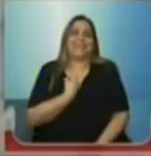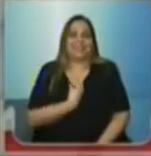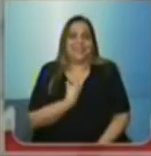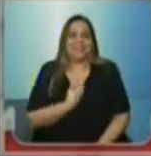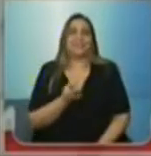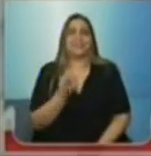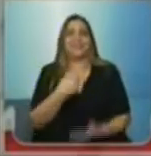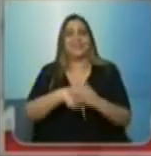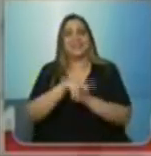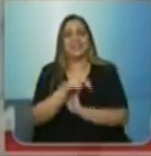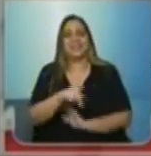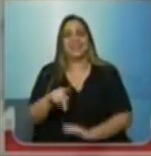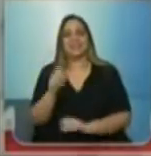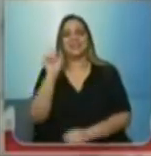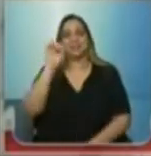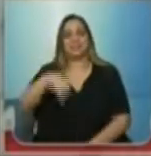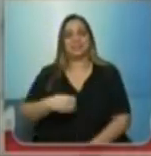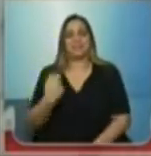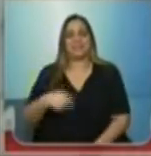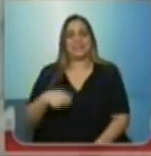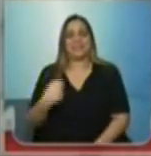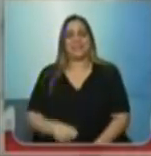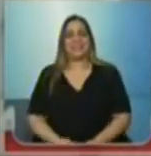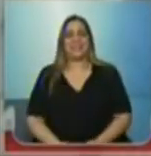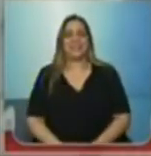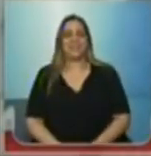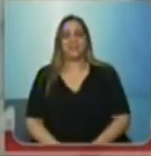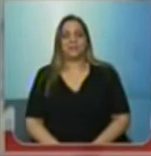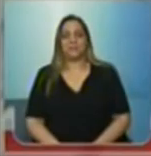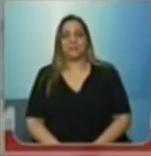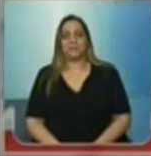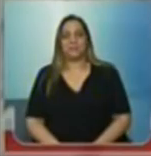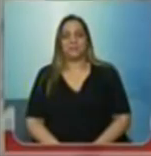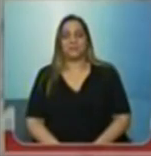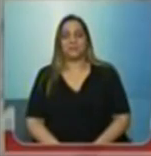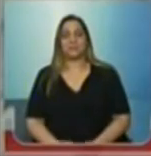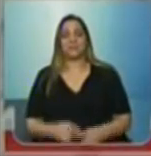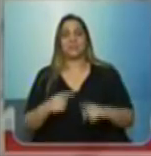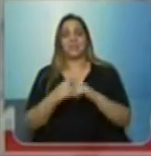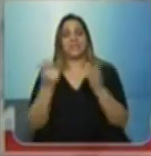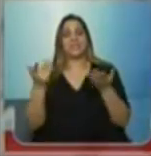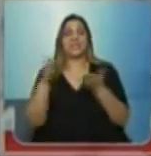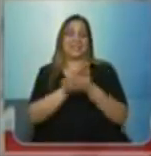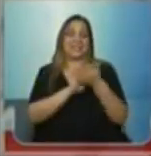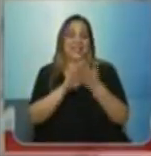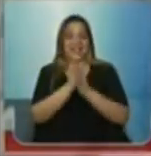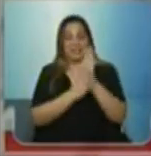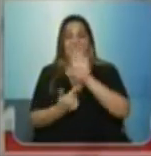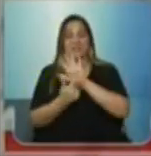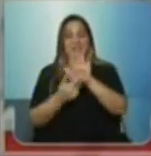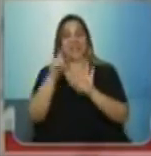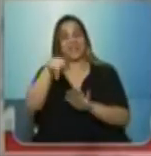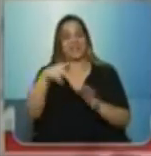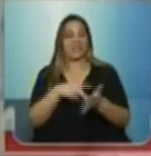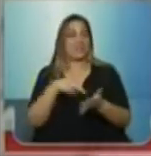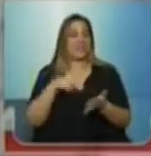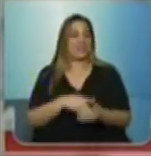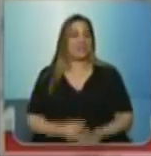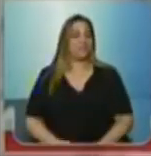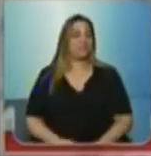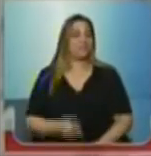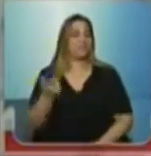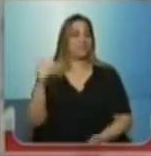diretores, supervisores, coordenadores pedagógicos. Mas, como não tem nada para apresentar, essa é a verdade, essa